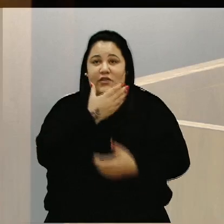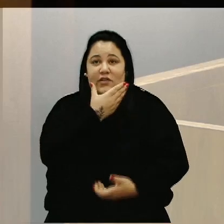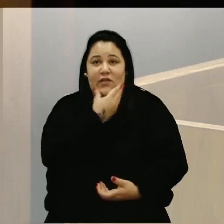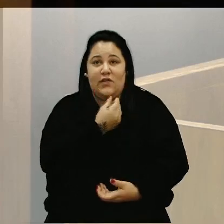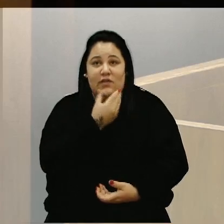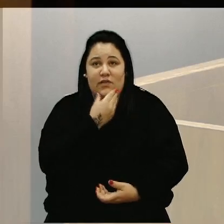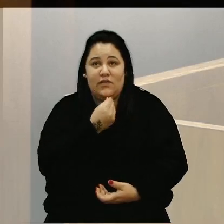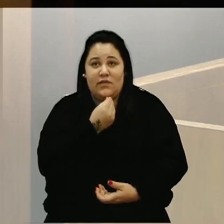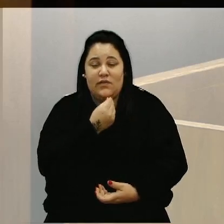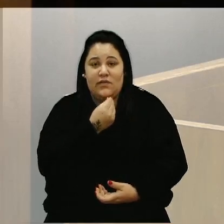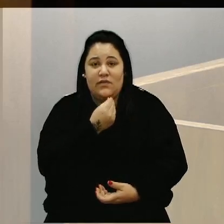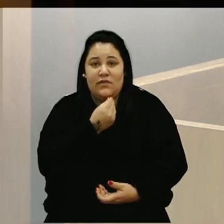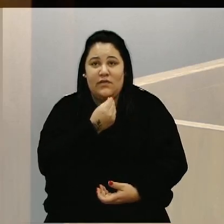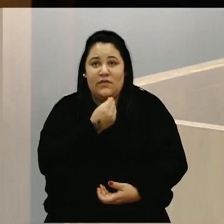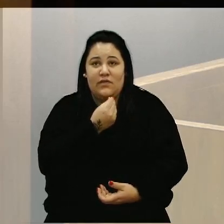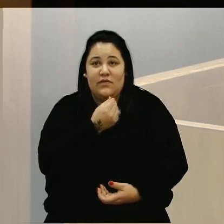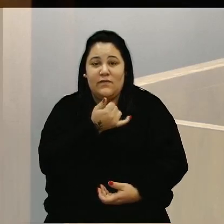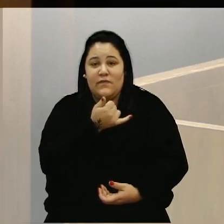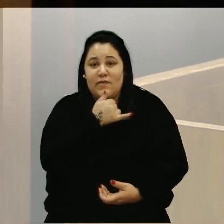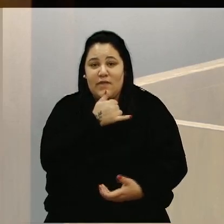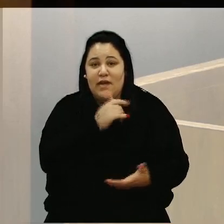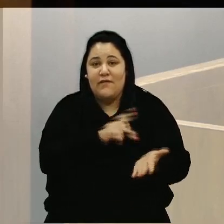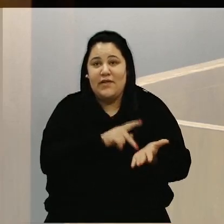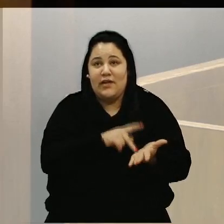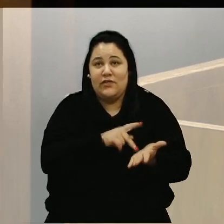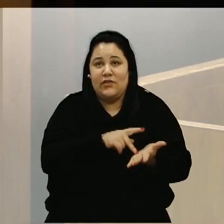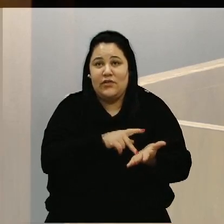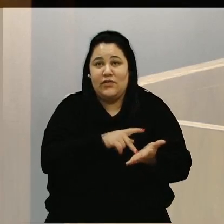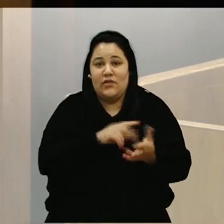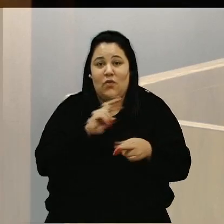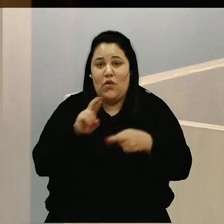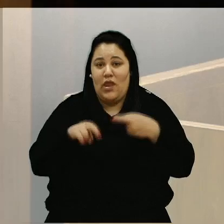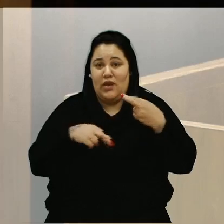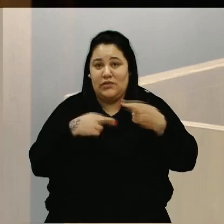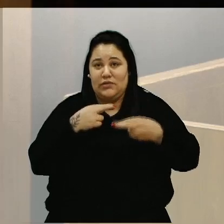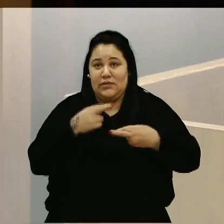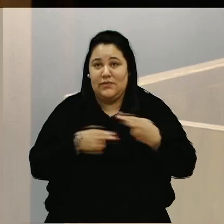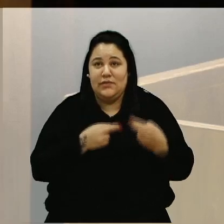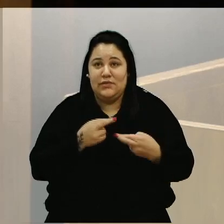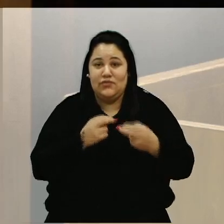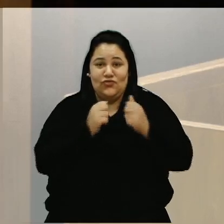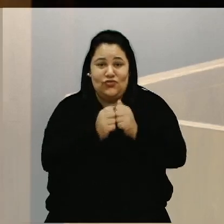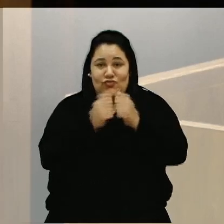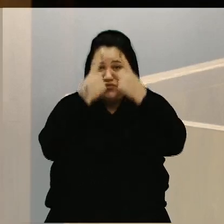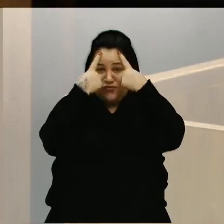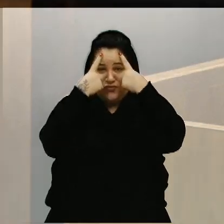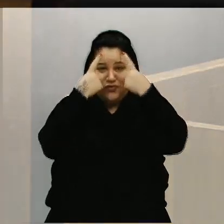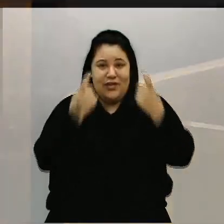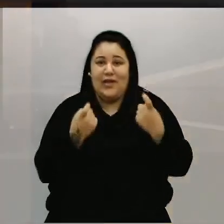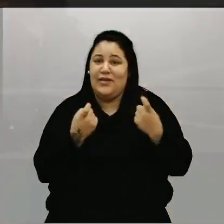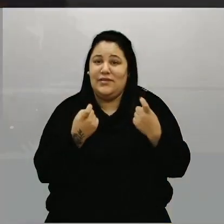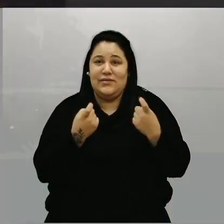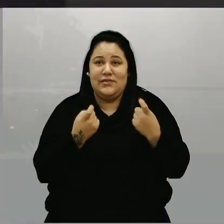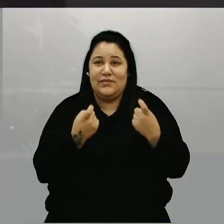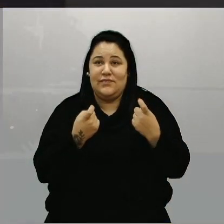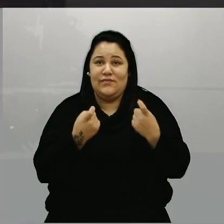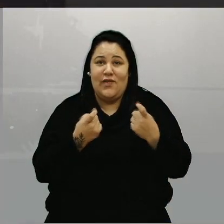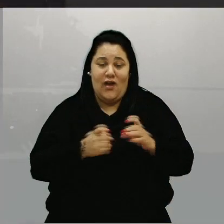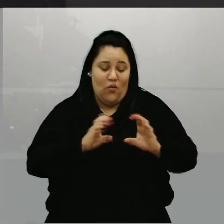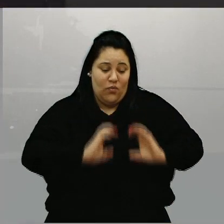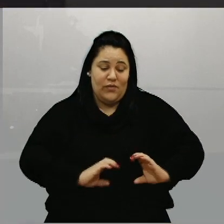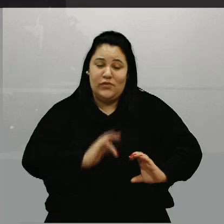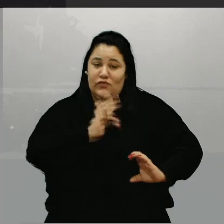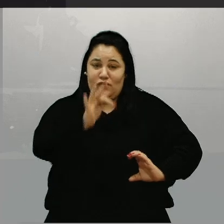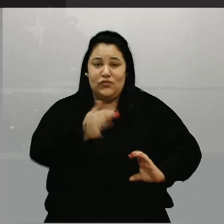infelizmente, a verdade é que um relacionamento pregresso com violência é um indicativo de um comportamento futuro.